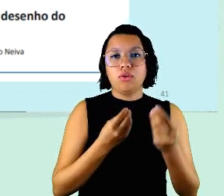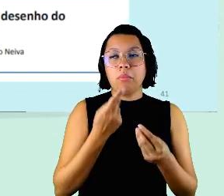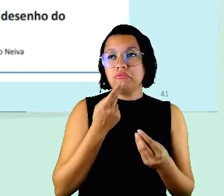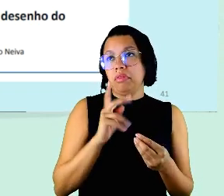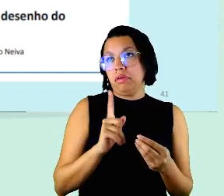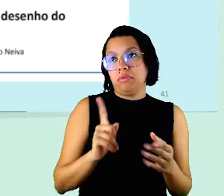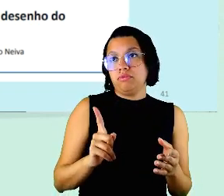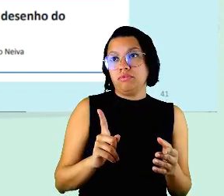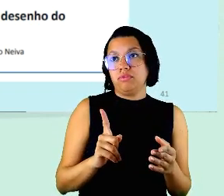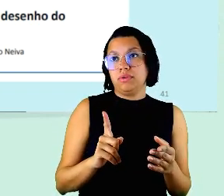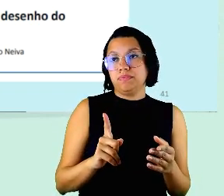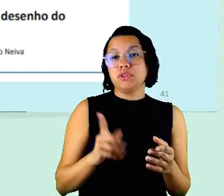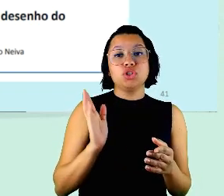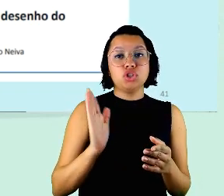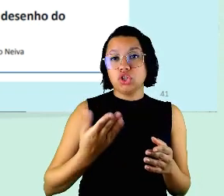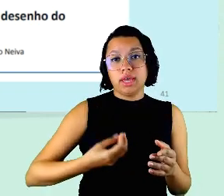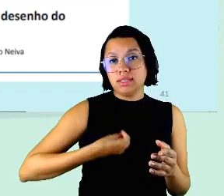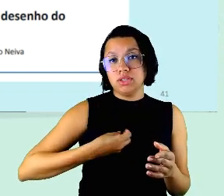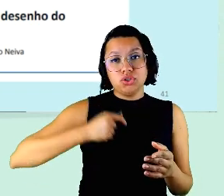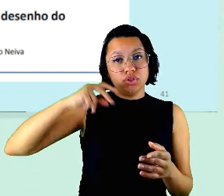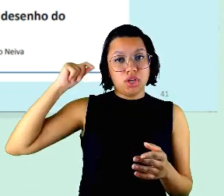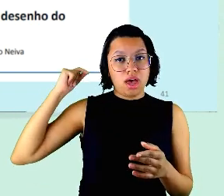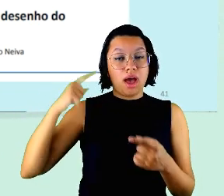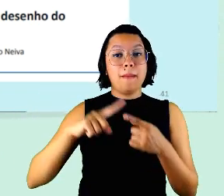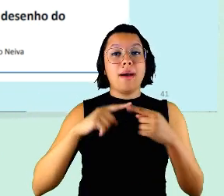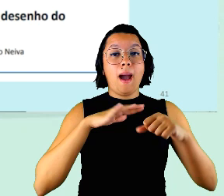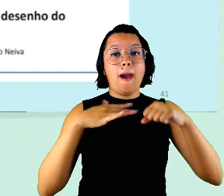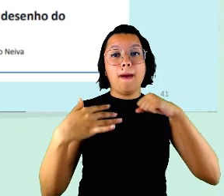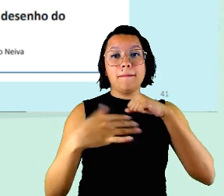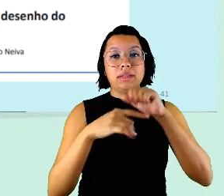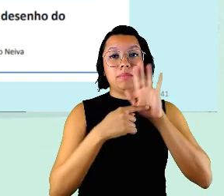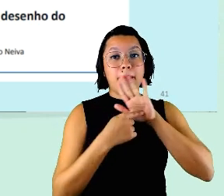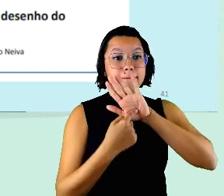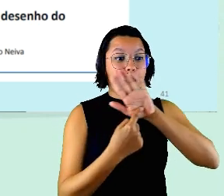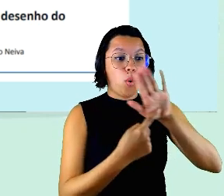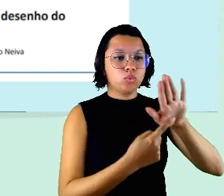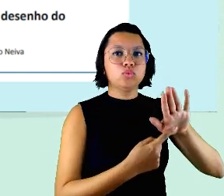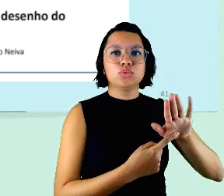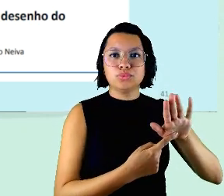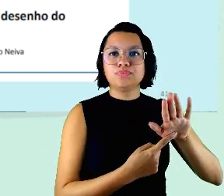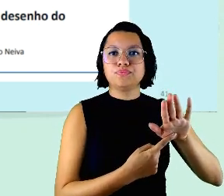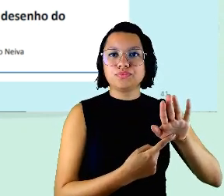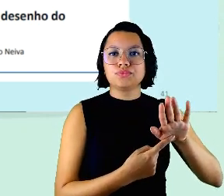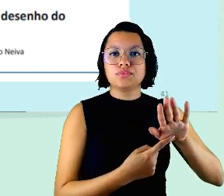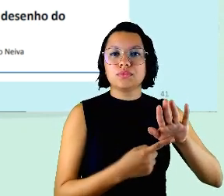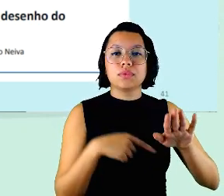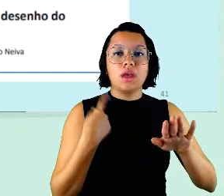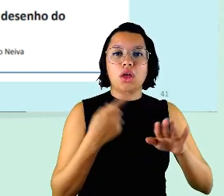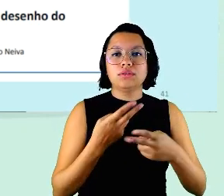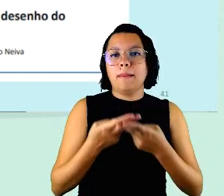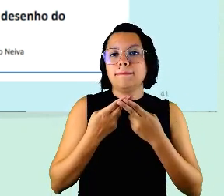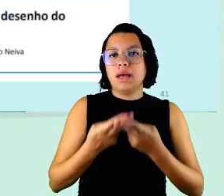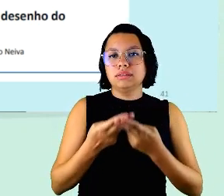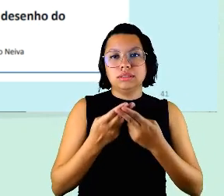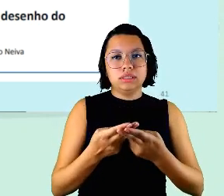pandemia ela trouxe à luz né todas essas questões por exemplo a nossa paciência com as crianças